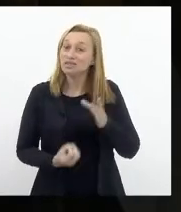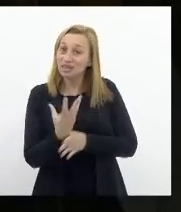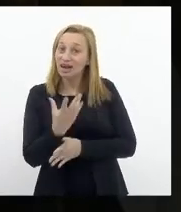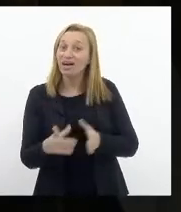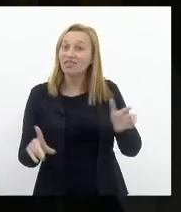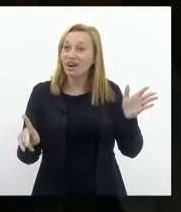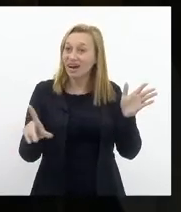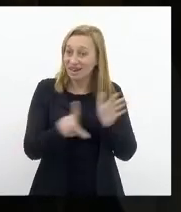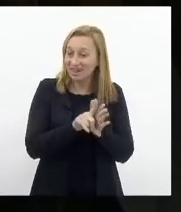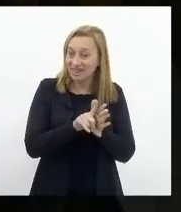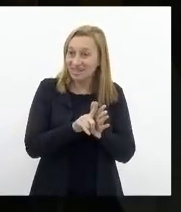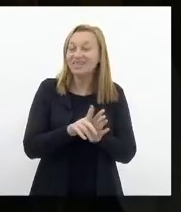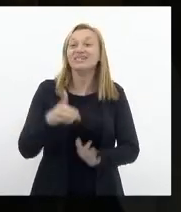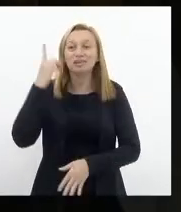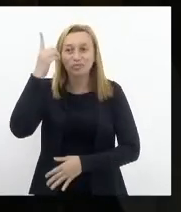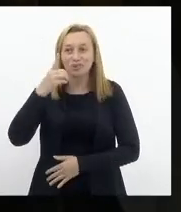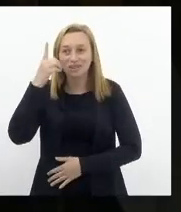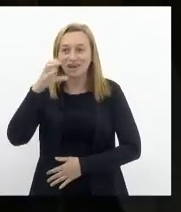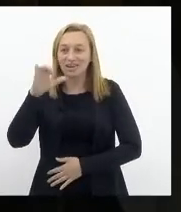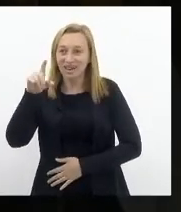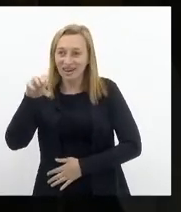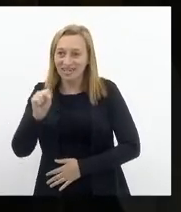deputado delegado Carlos Augusto,